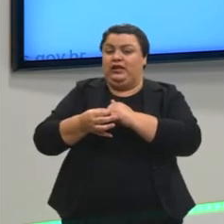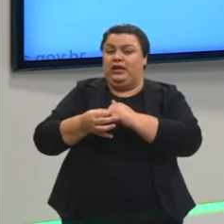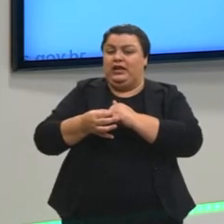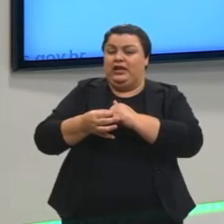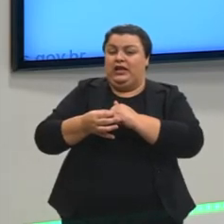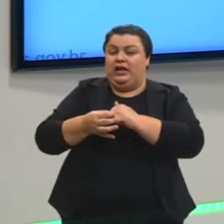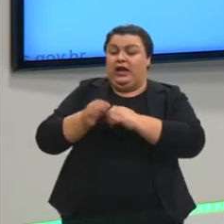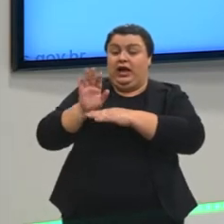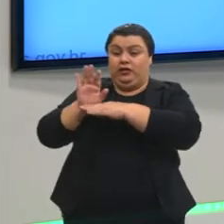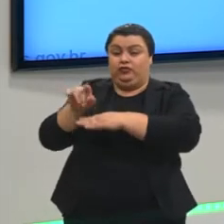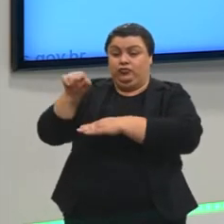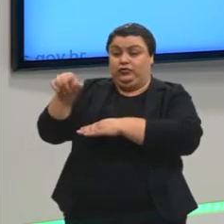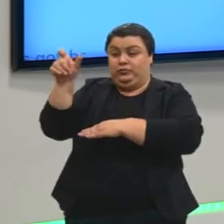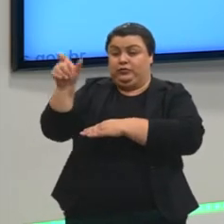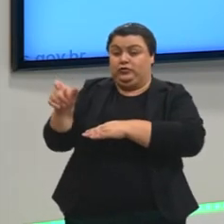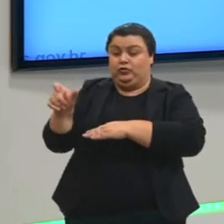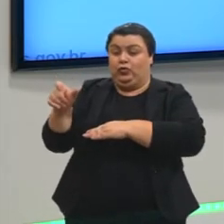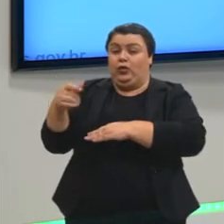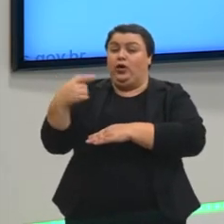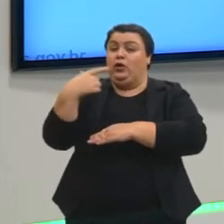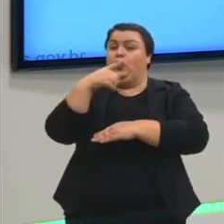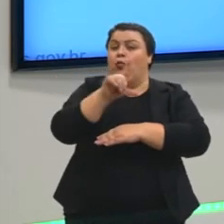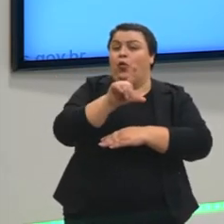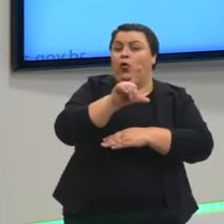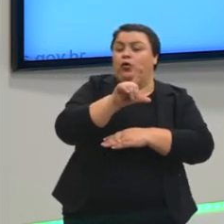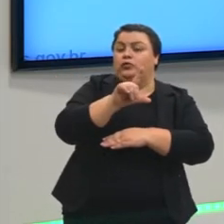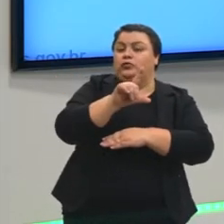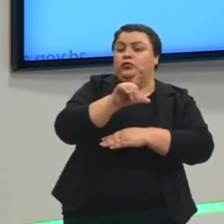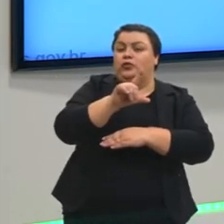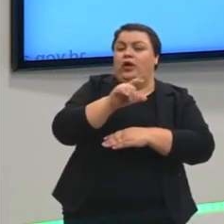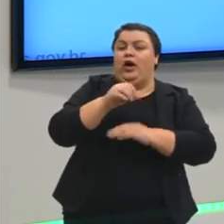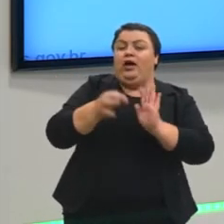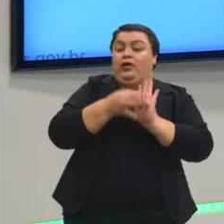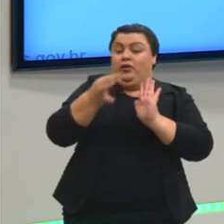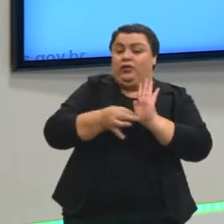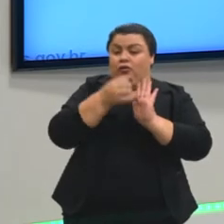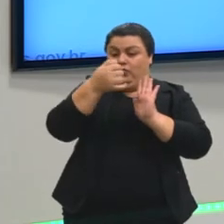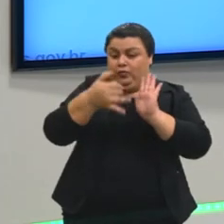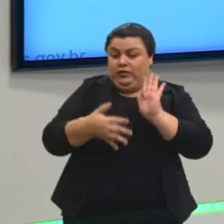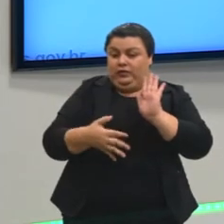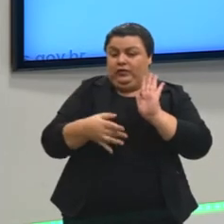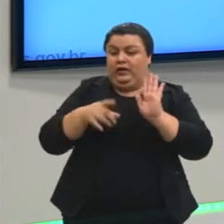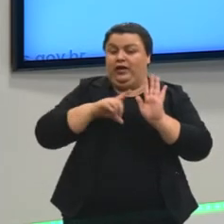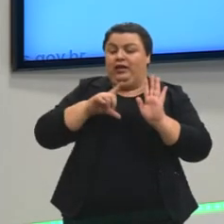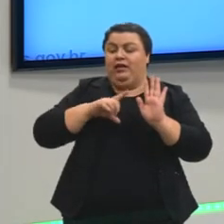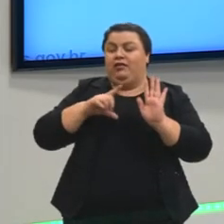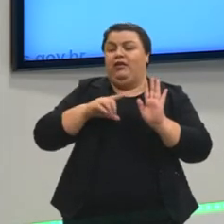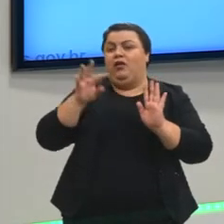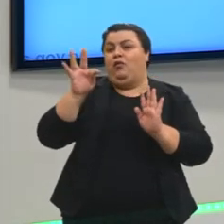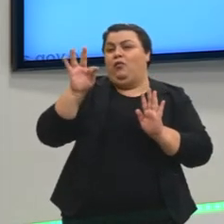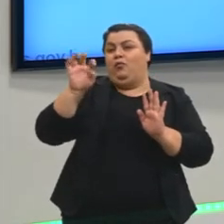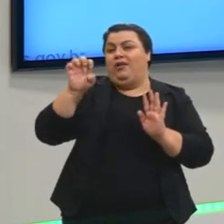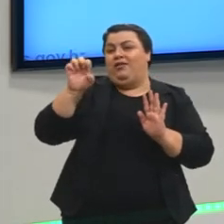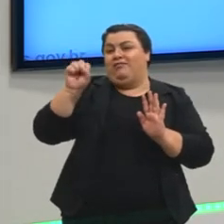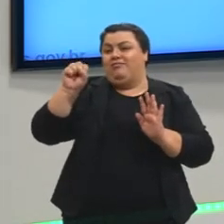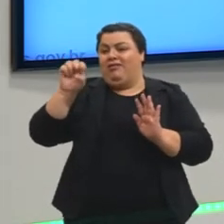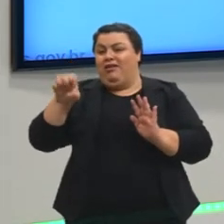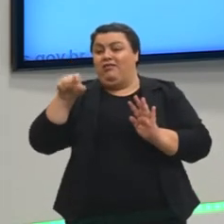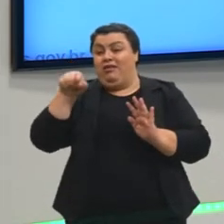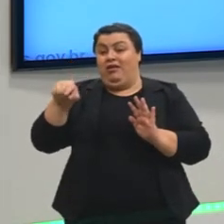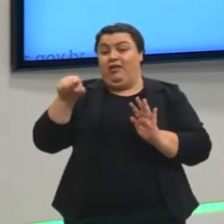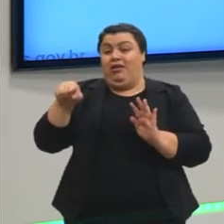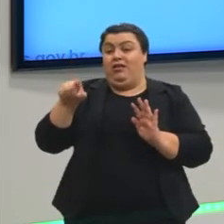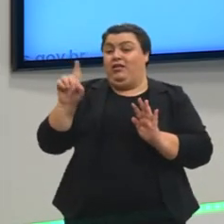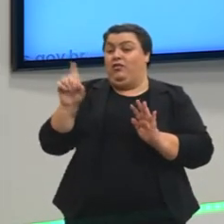Convencê-los de que eles estão corretos. Então, vai à defesa e argumenta. Ela tem uma tese. Ah, ele é inocente. Eu vou